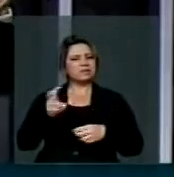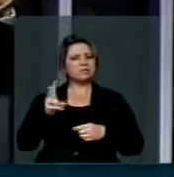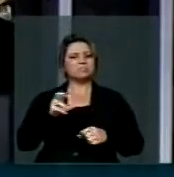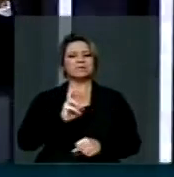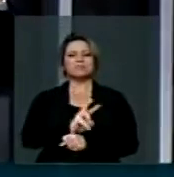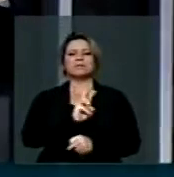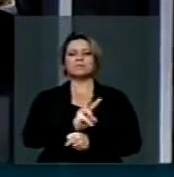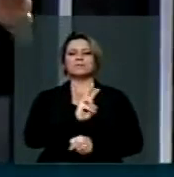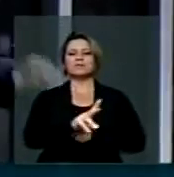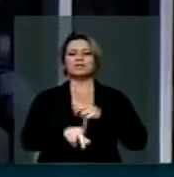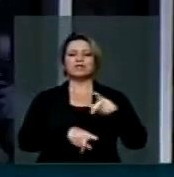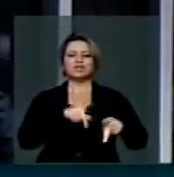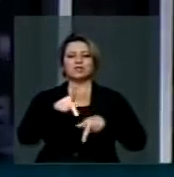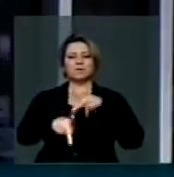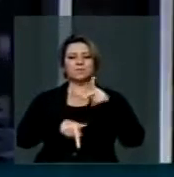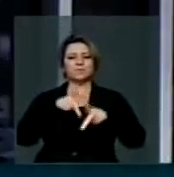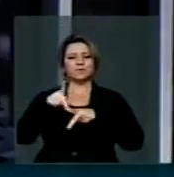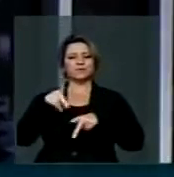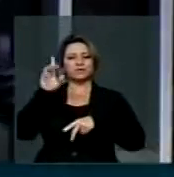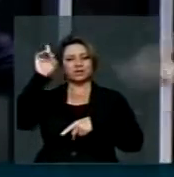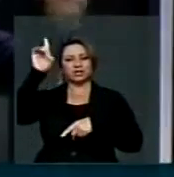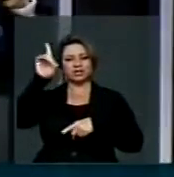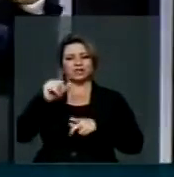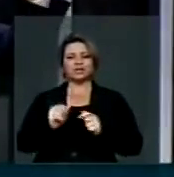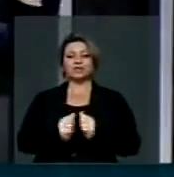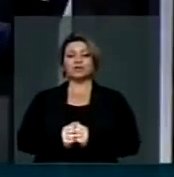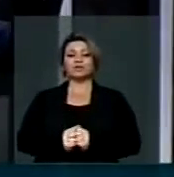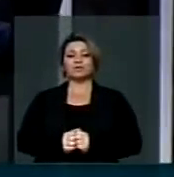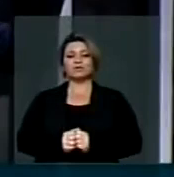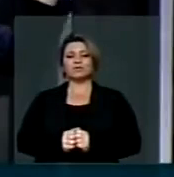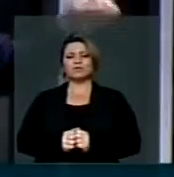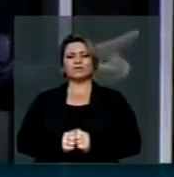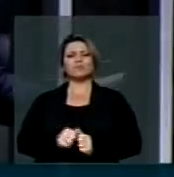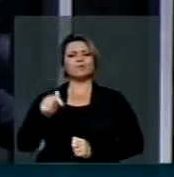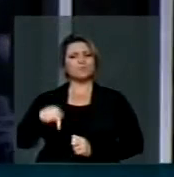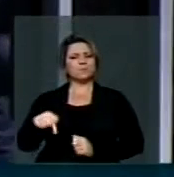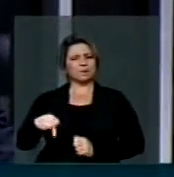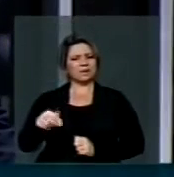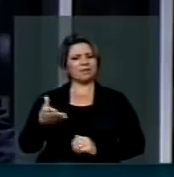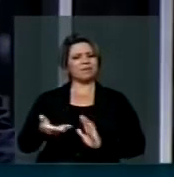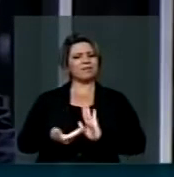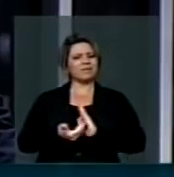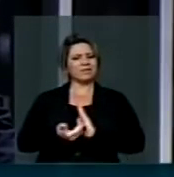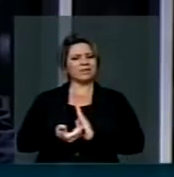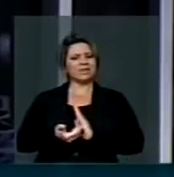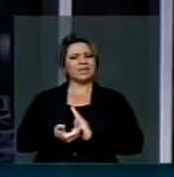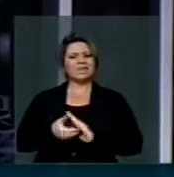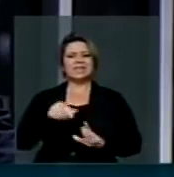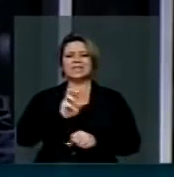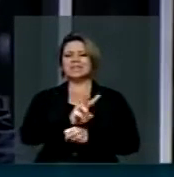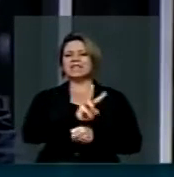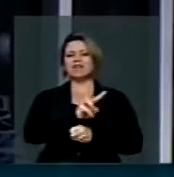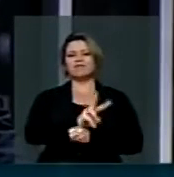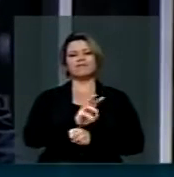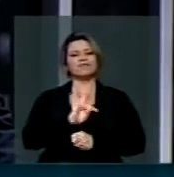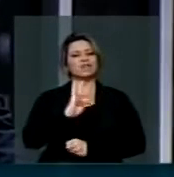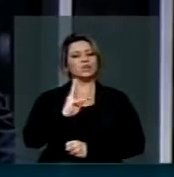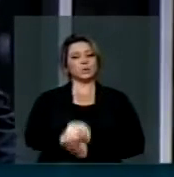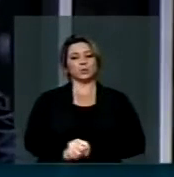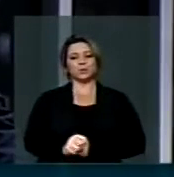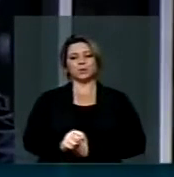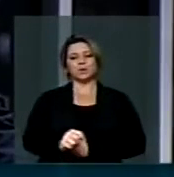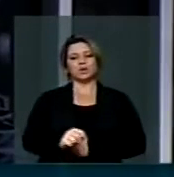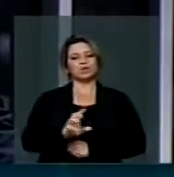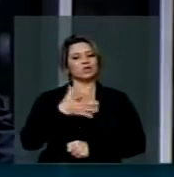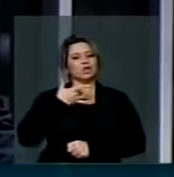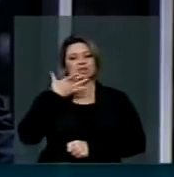defender o povo de Deus, estamos juntos, porque nesta casa aqui se defende tudo, mas quando se fala da Igreja e do